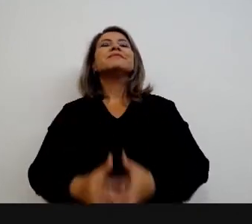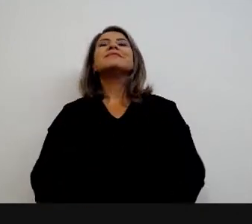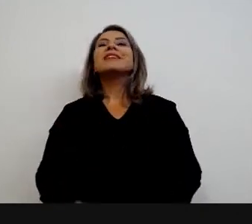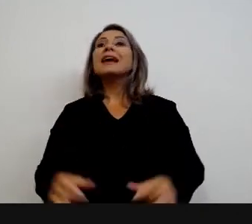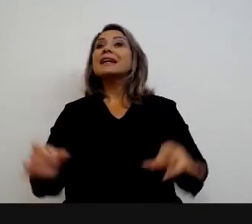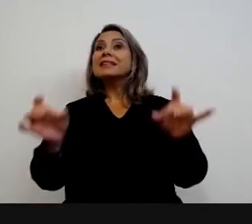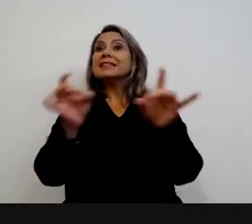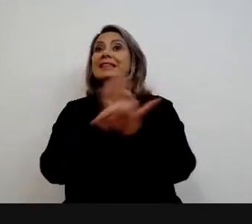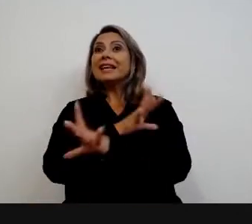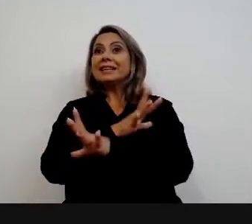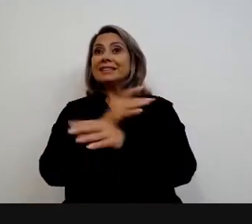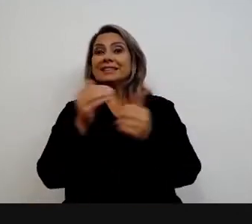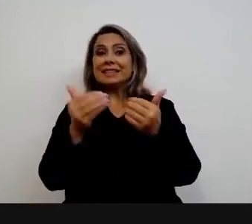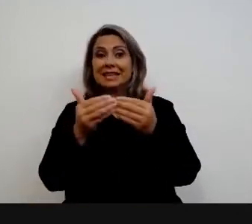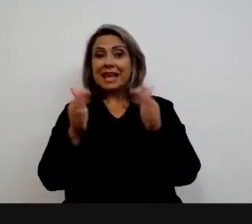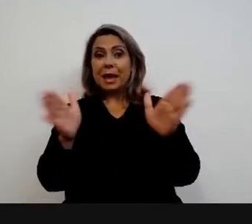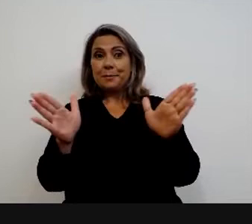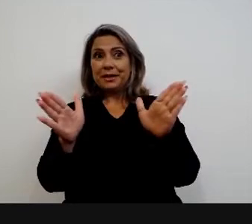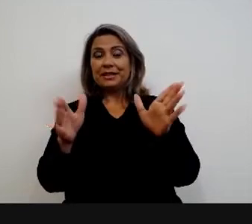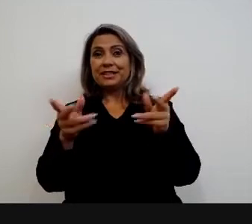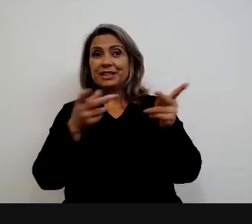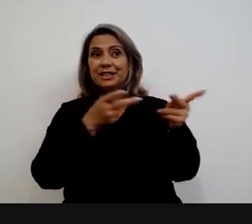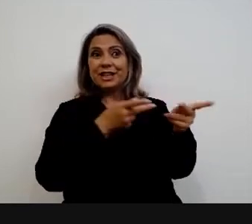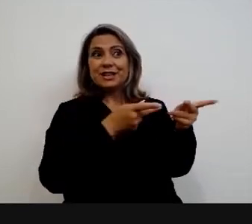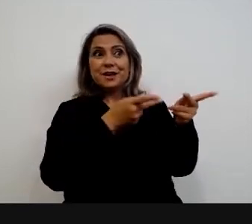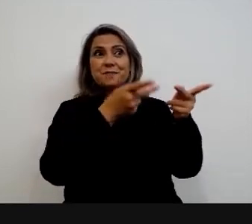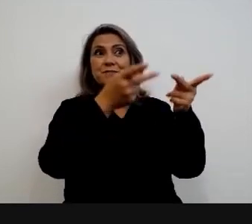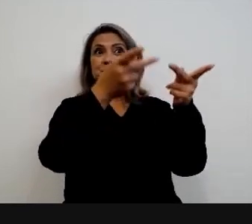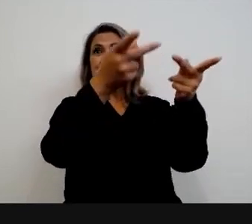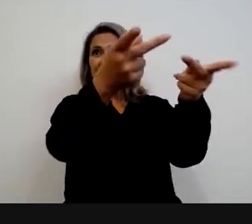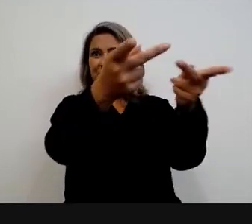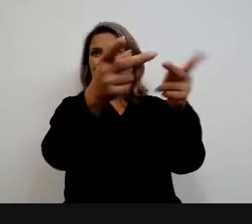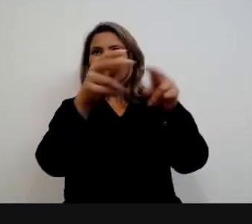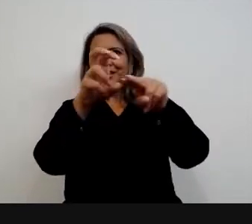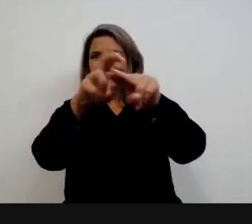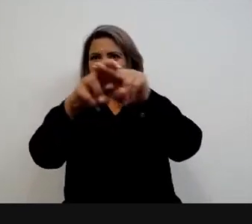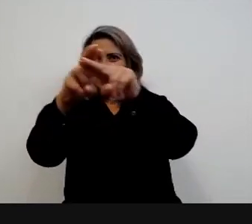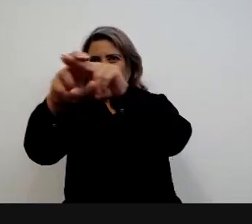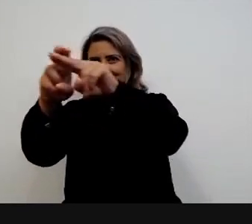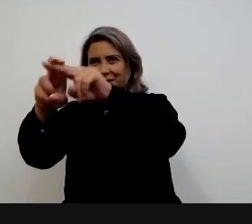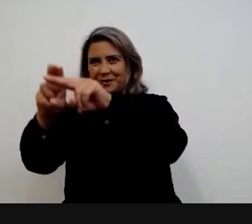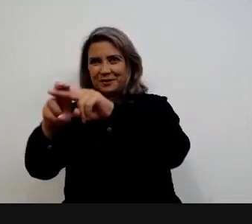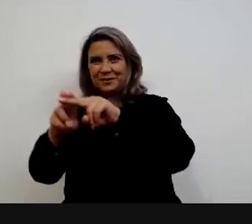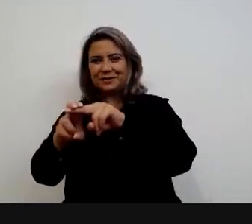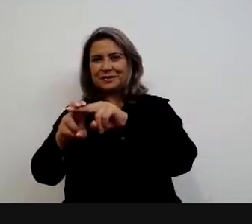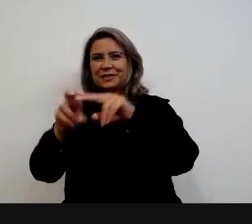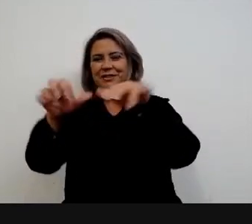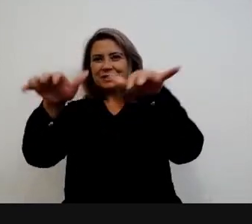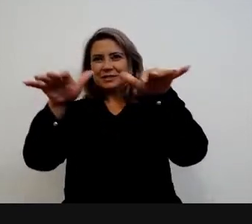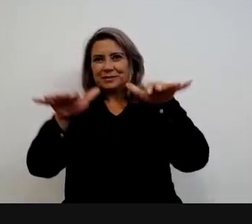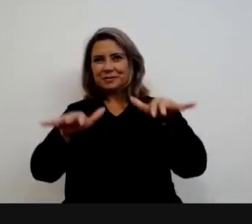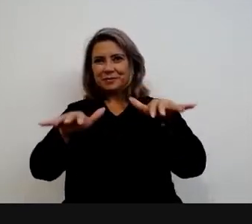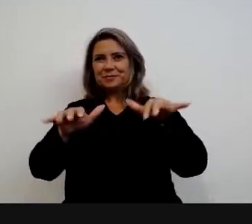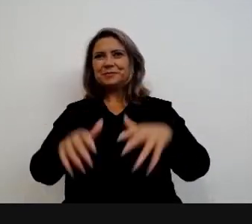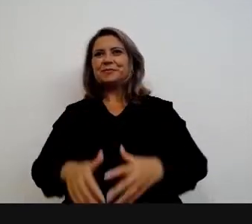Encerrada a mesa de abertura, convidamos os integrantes da mesa para retornarem aos seus lugares no auditório.